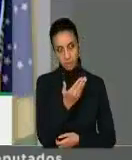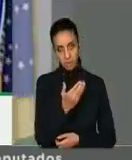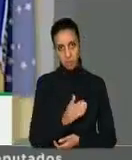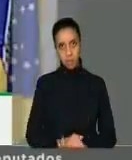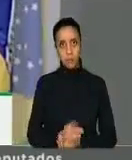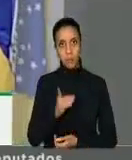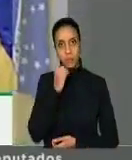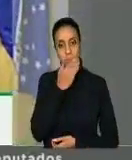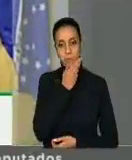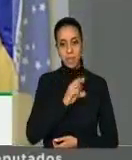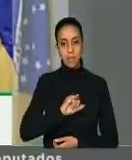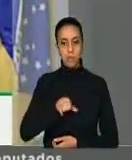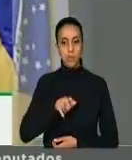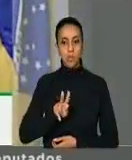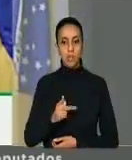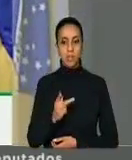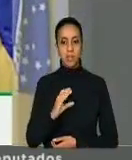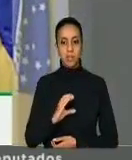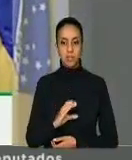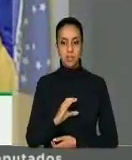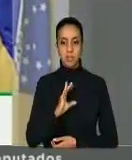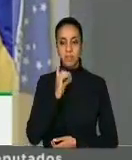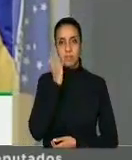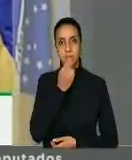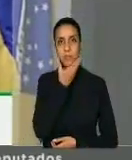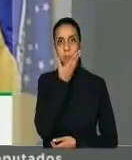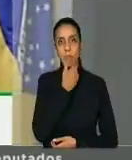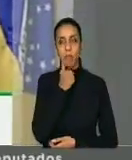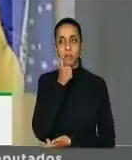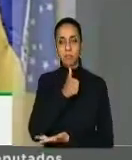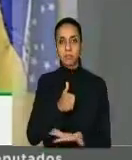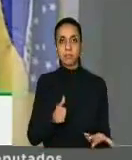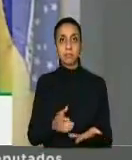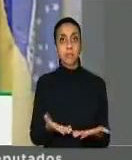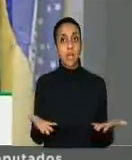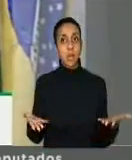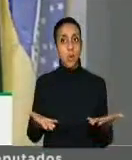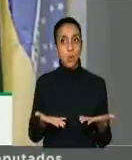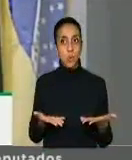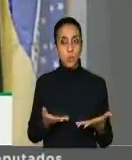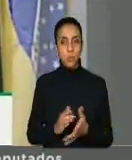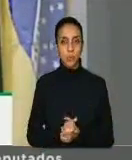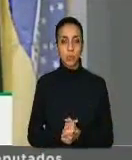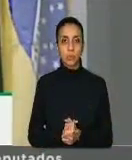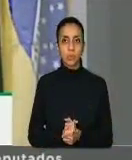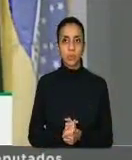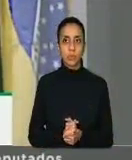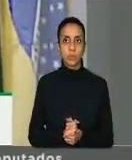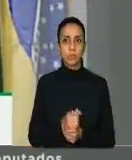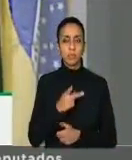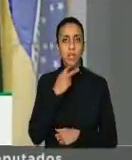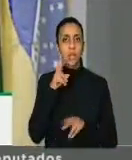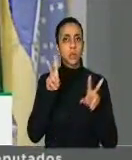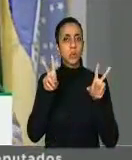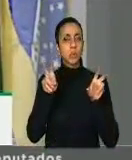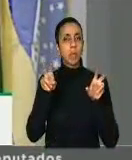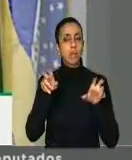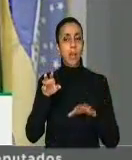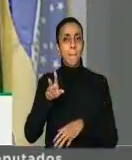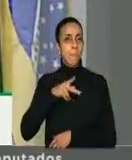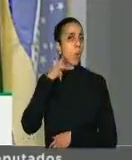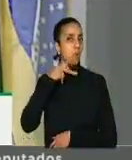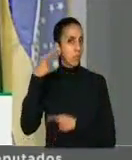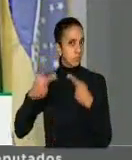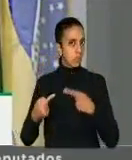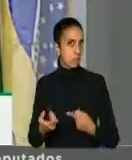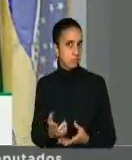deputado JHC, senhores e senhoras deputados. Hoje eu gostaria de tratar da questão política que